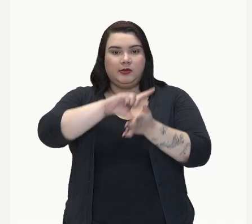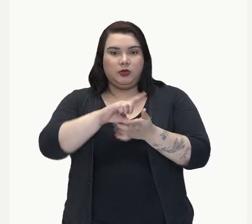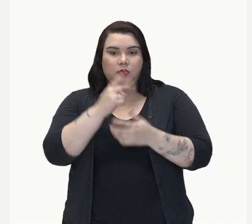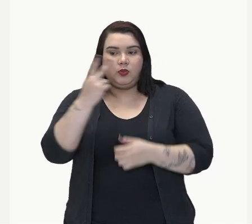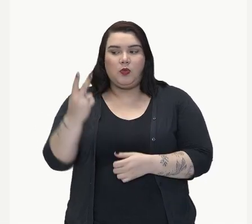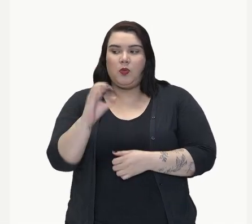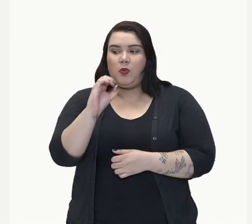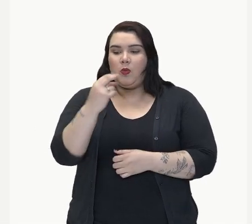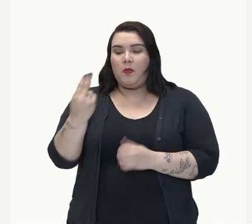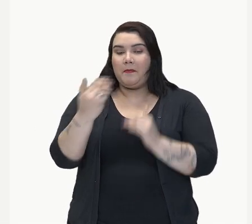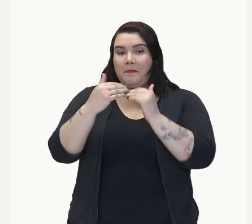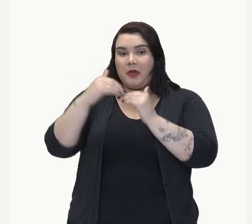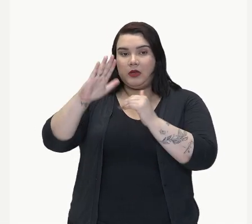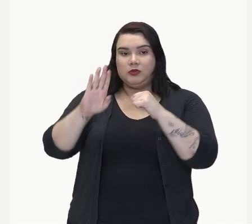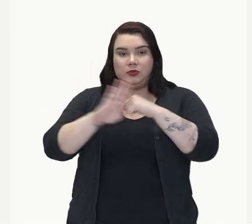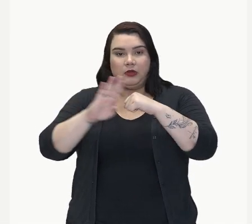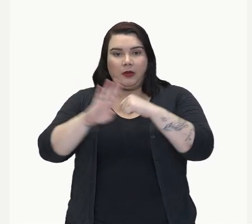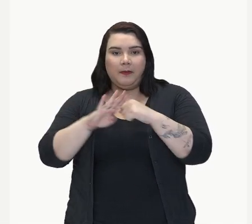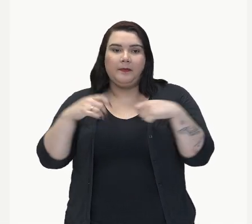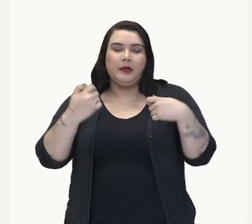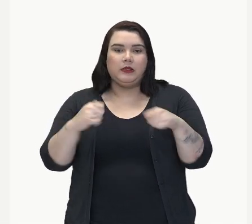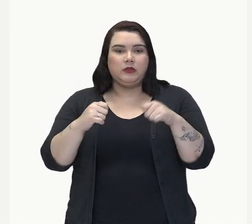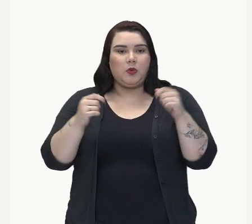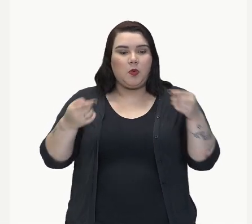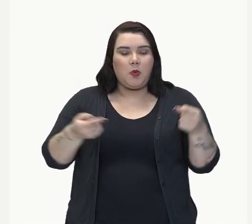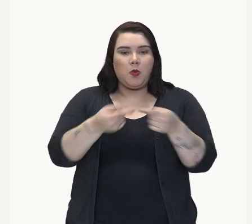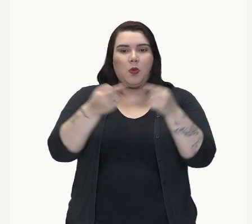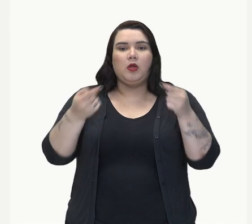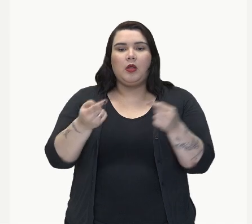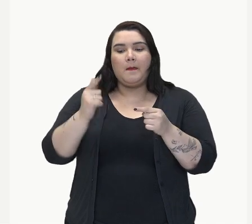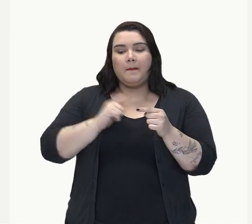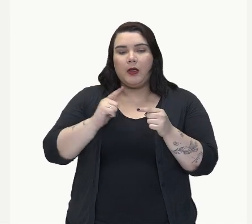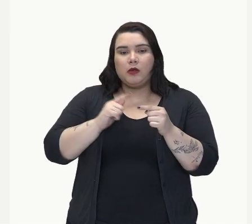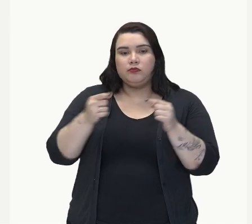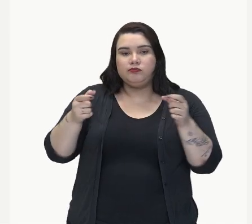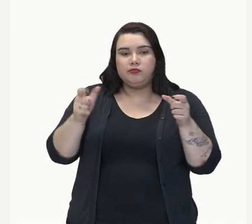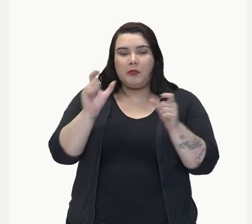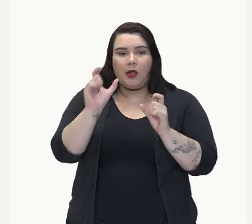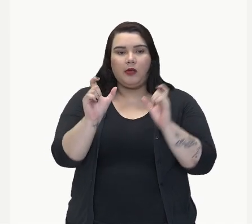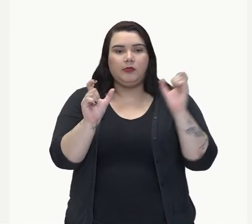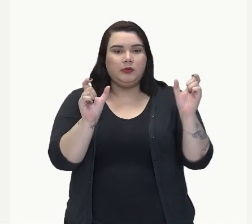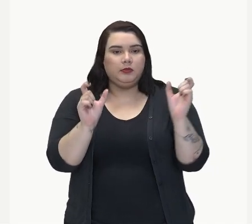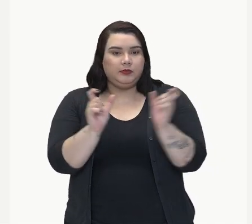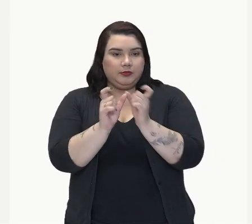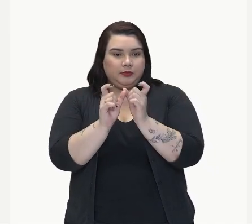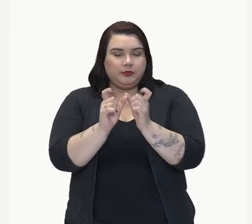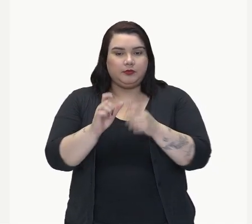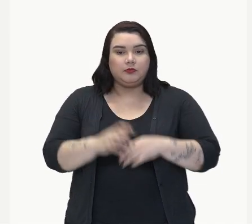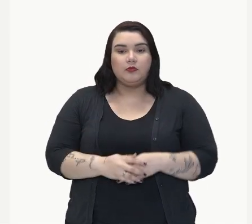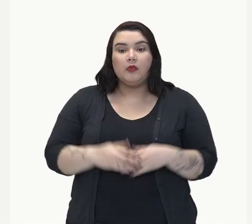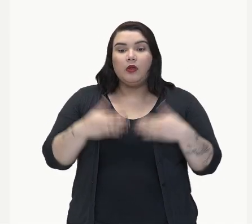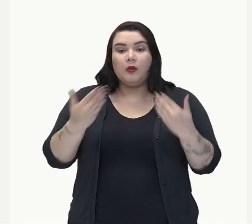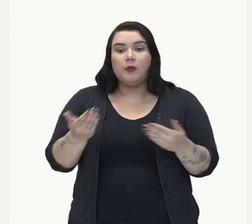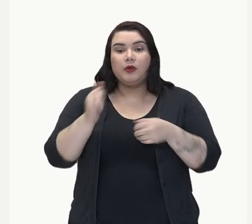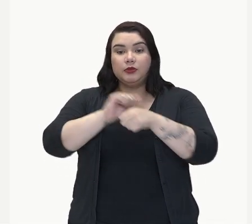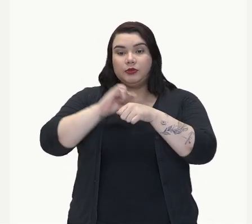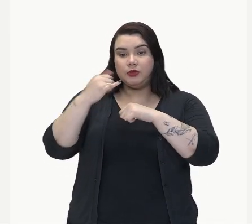ou mais substantivos, ele deverá concordar com o mais próximo. Então, o adjetivo, onde é que ele está?